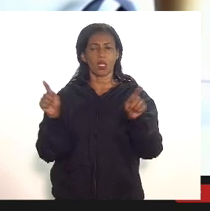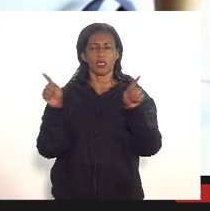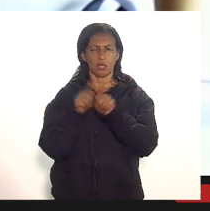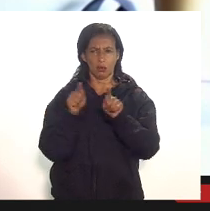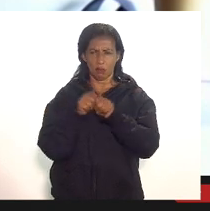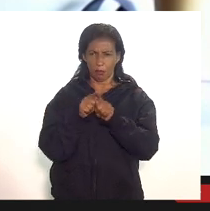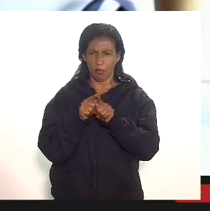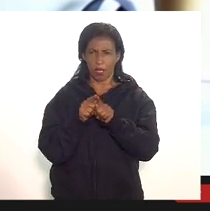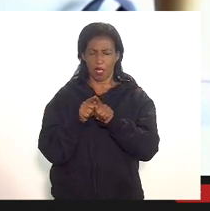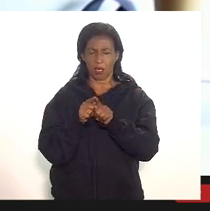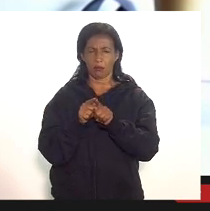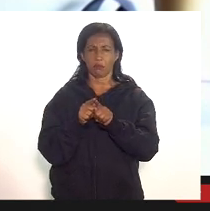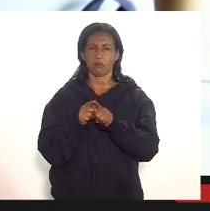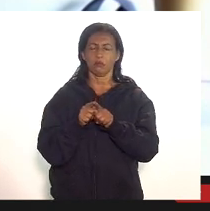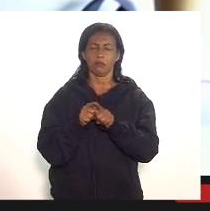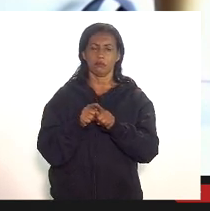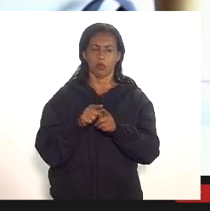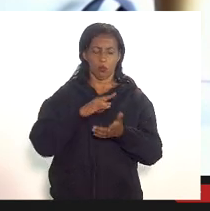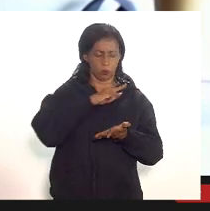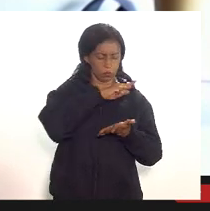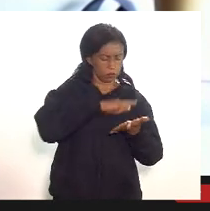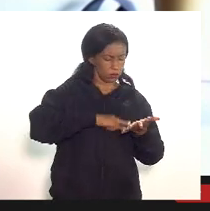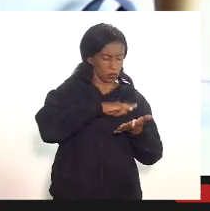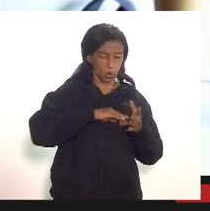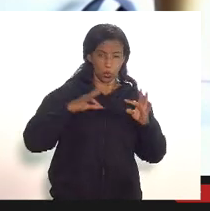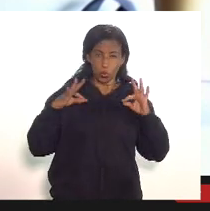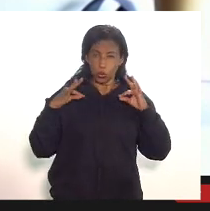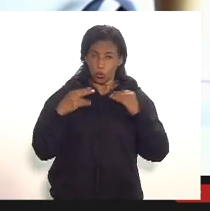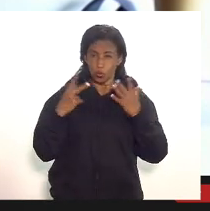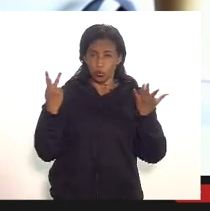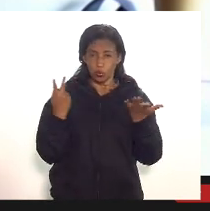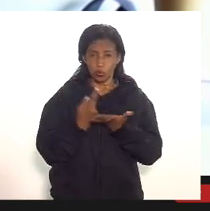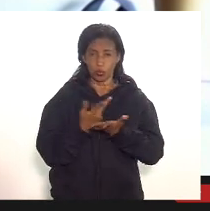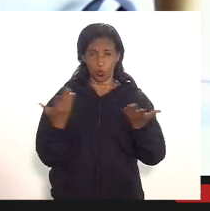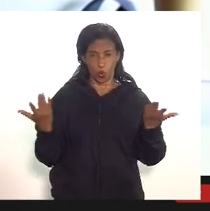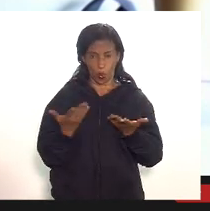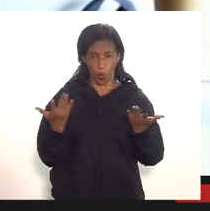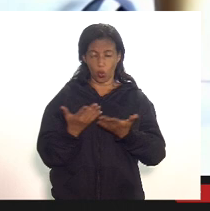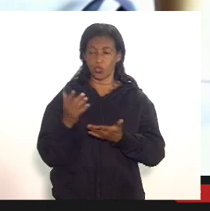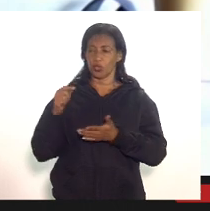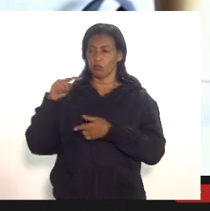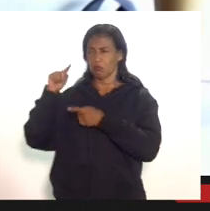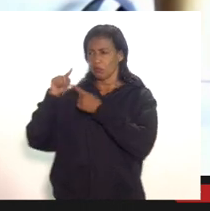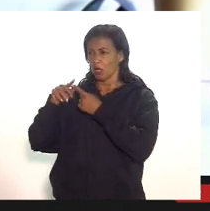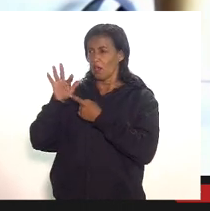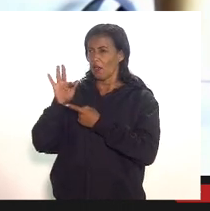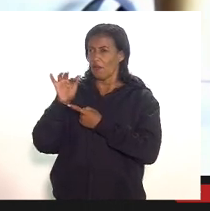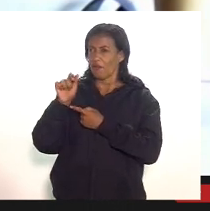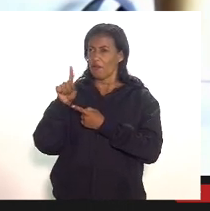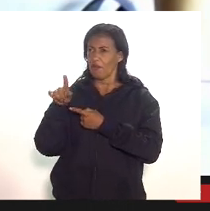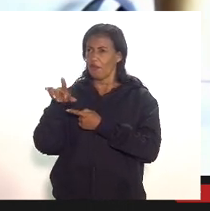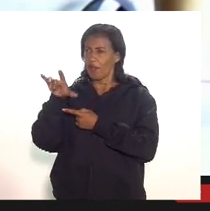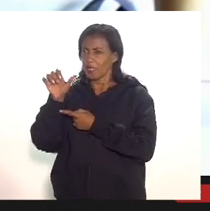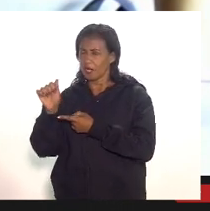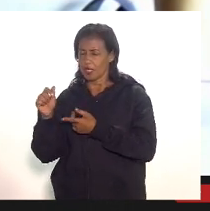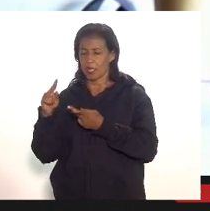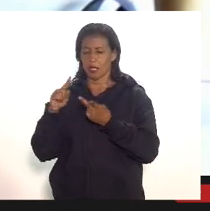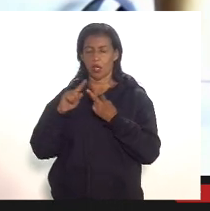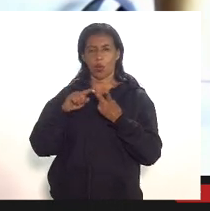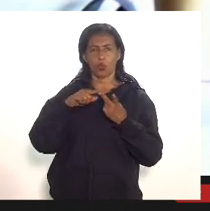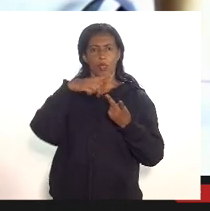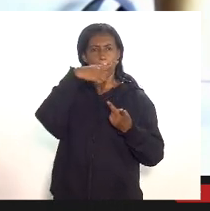os dados as preleções de hoje tanto da Fazenda quanto do doutor Paulo Henrique da